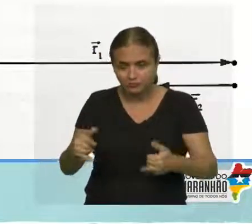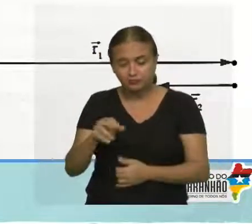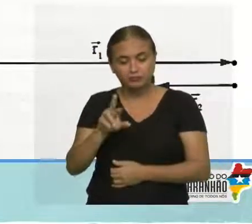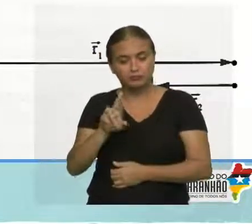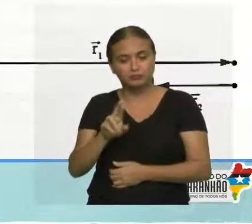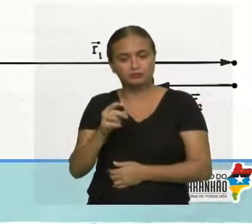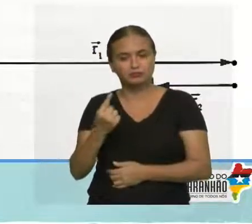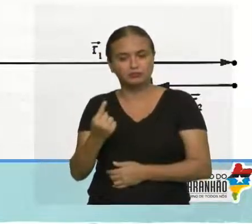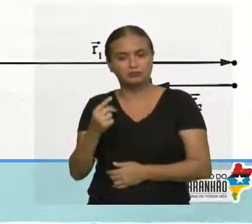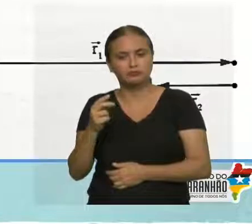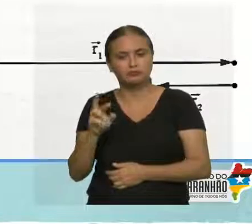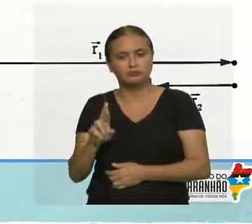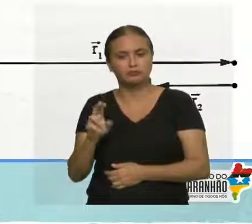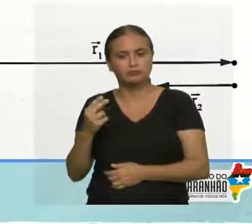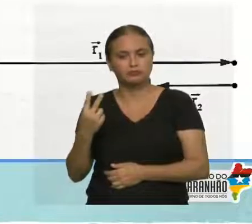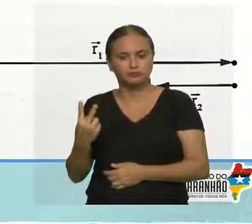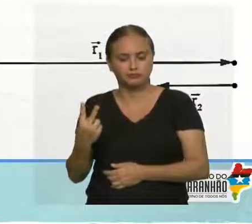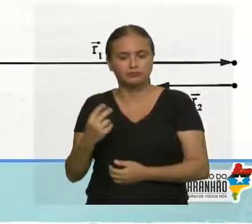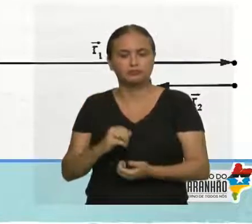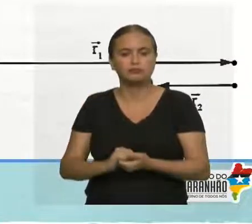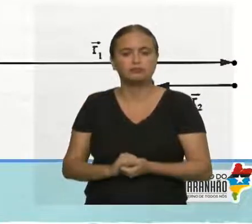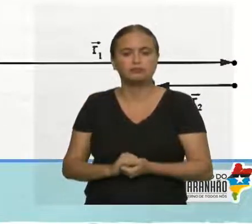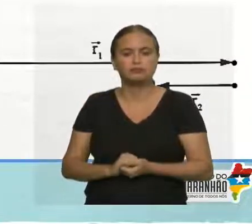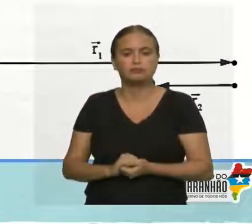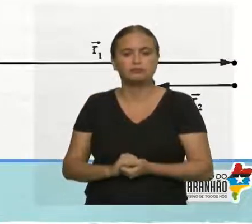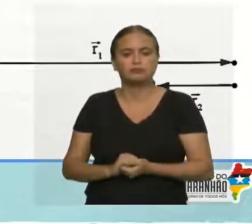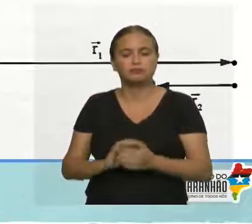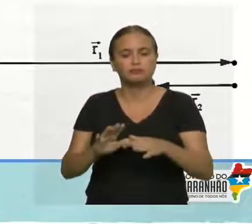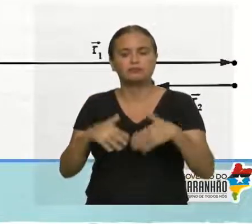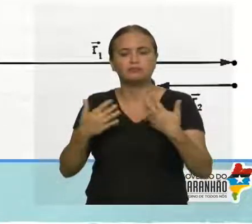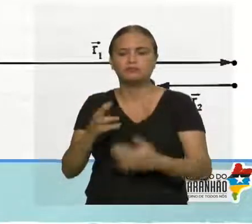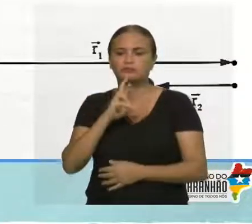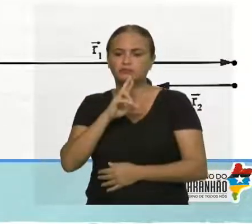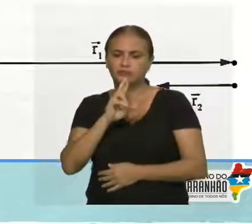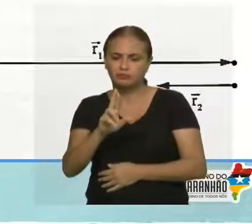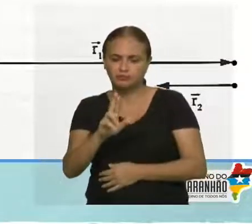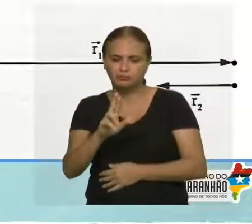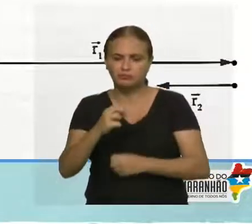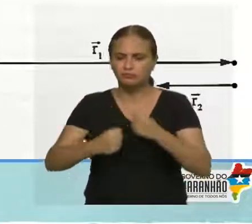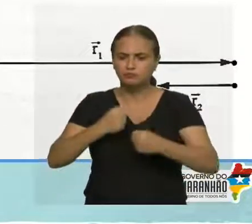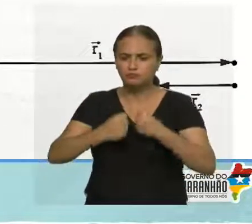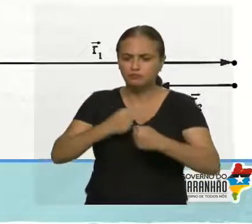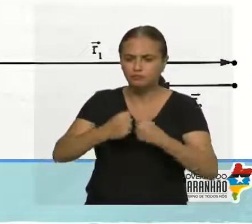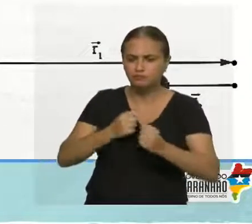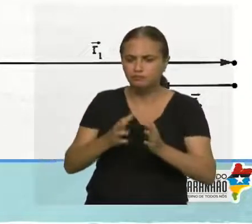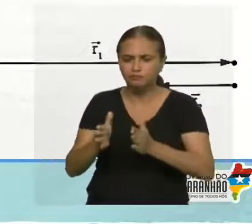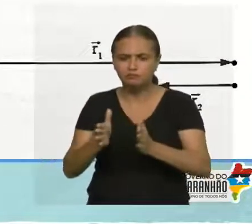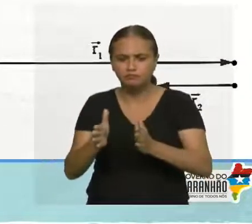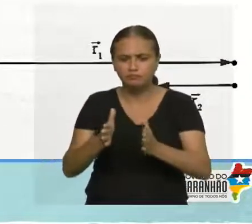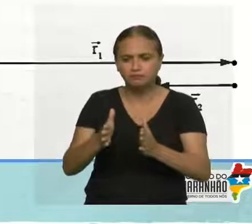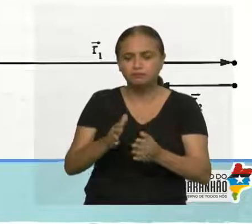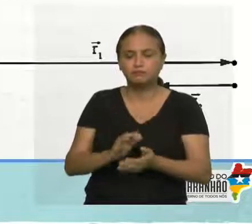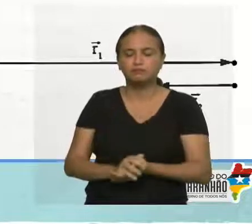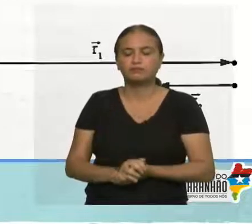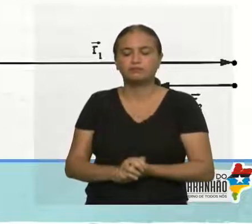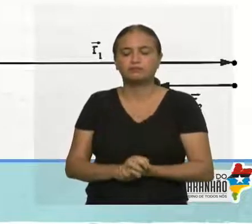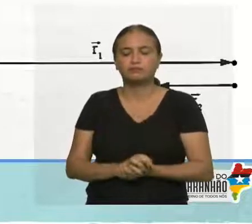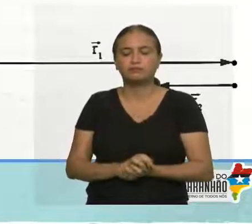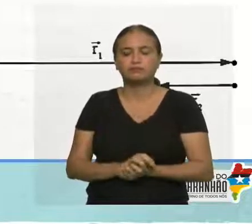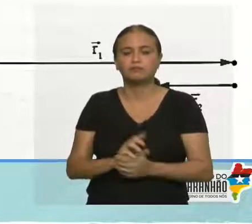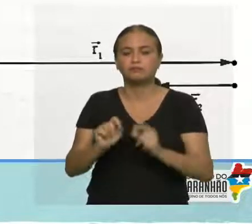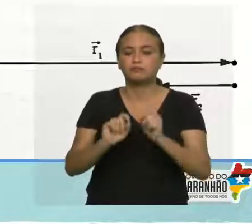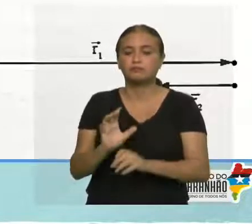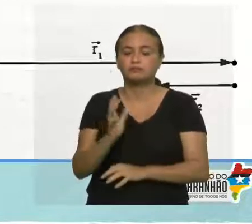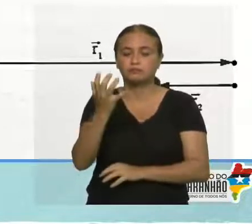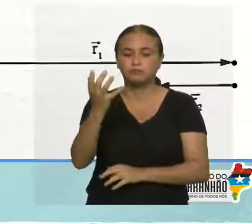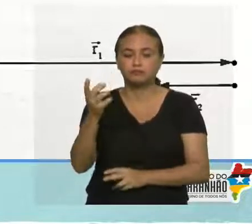R2. Qual será o módulo do vetor resultante R, obtido a cada dia do percurso realizado pela Joana, sabendo que ela percorre? Olha, o que